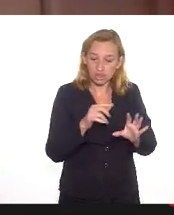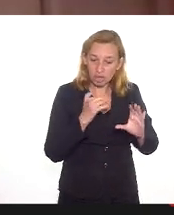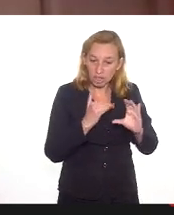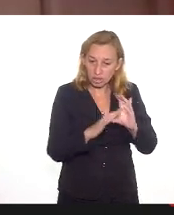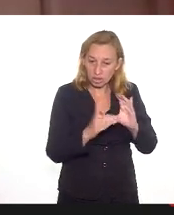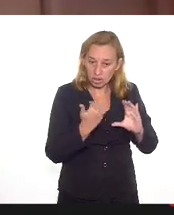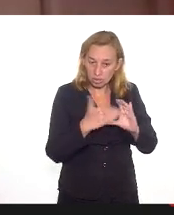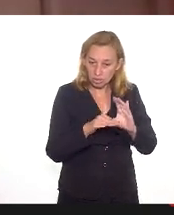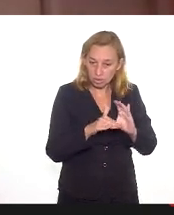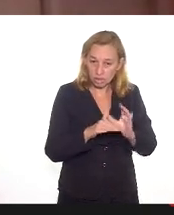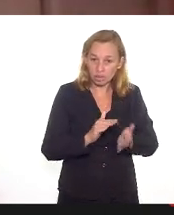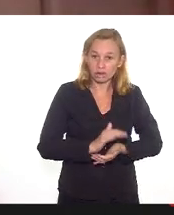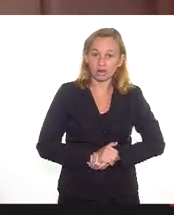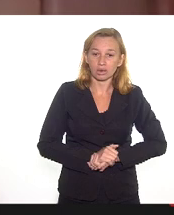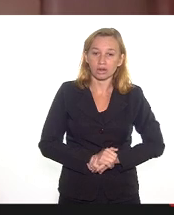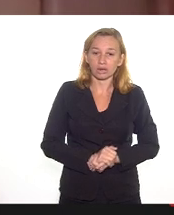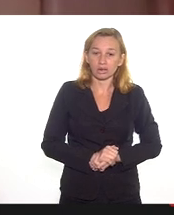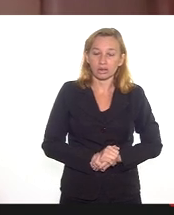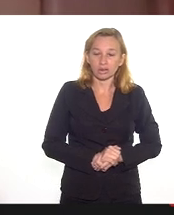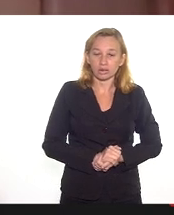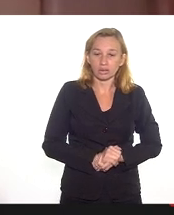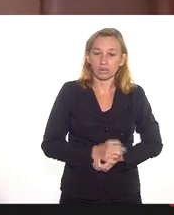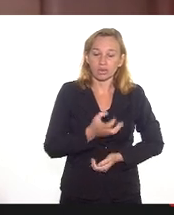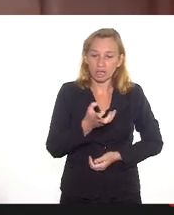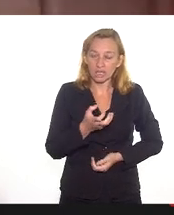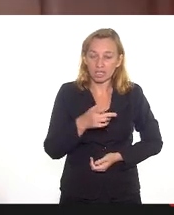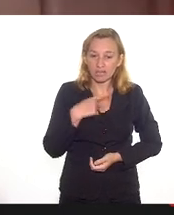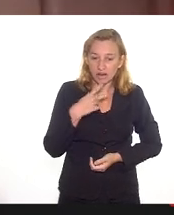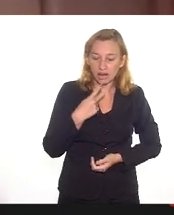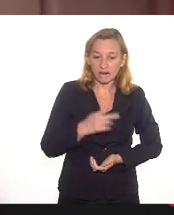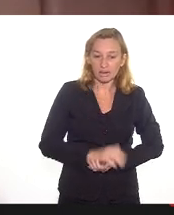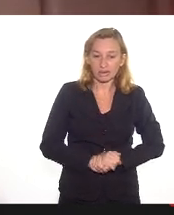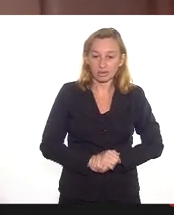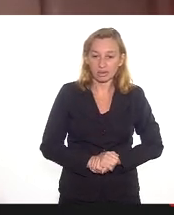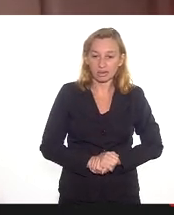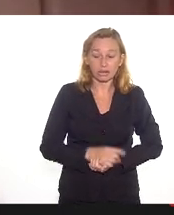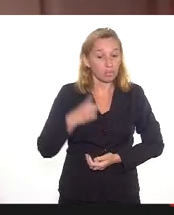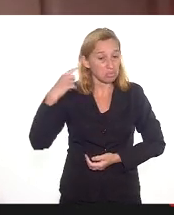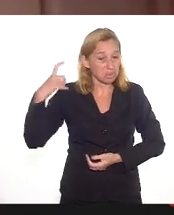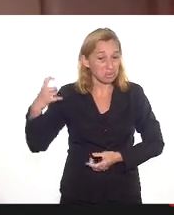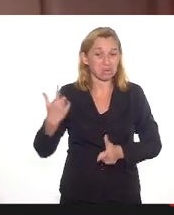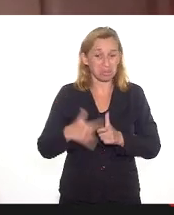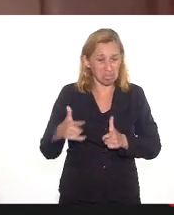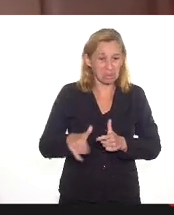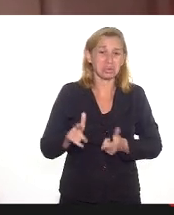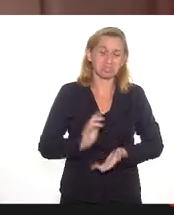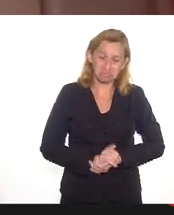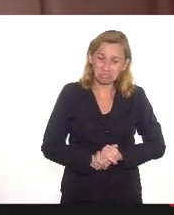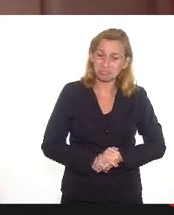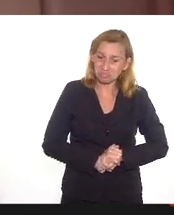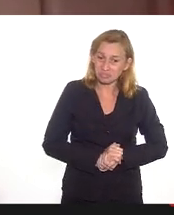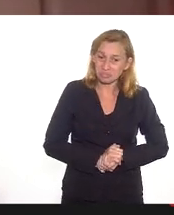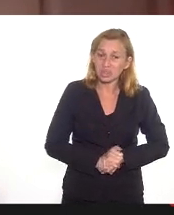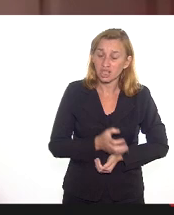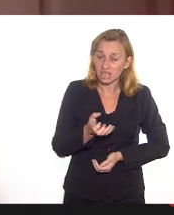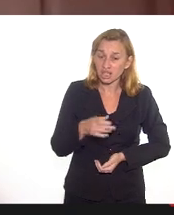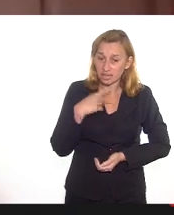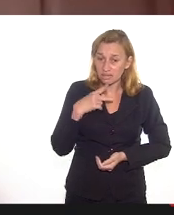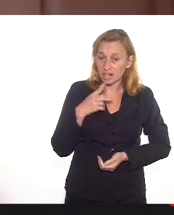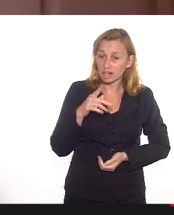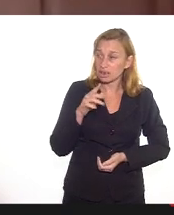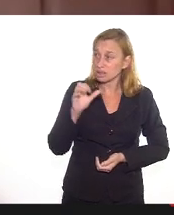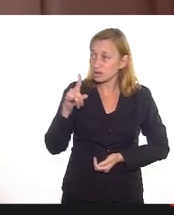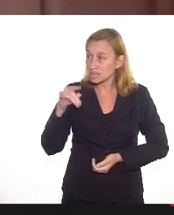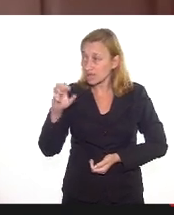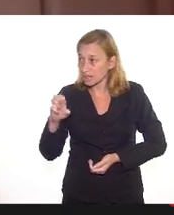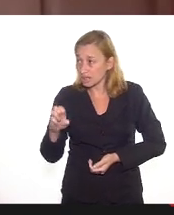que ele já deve ter a intervenção que ele faria, porque o áudio dele está realmente com problemas. Então, eu já quero passar para a Luciene